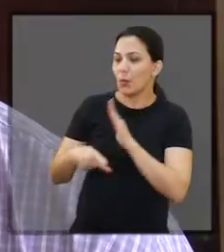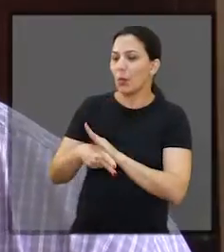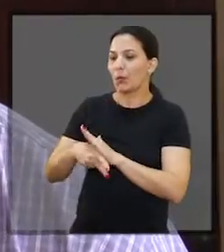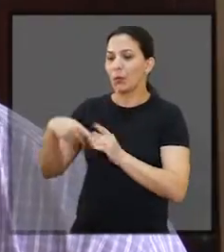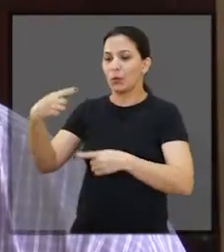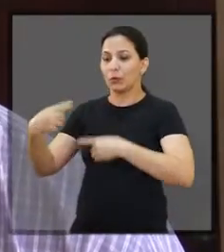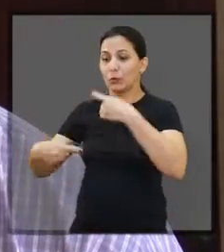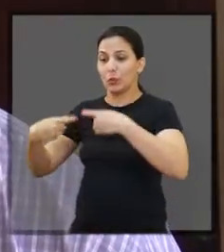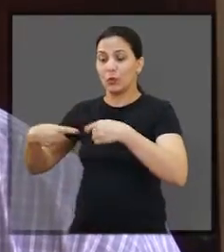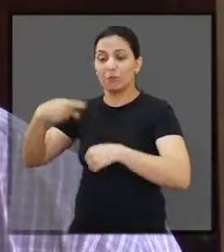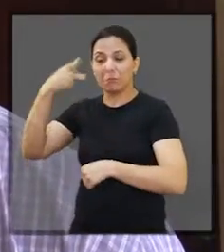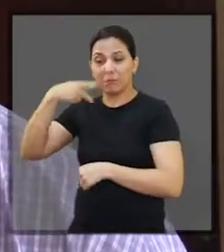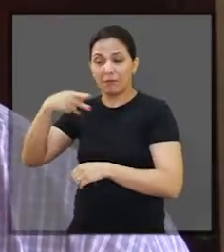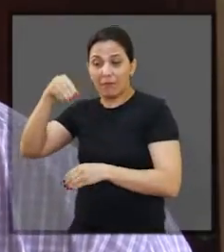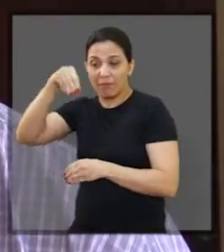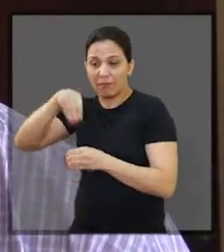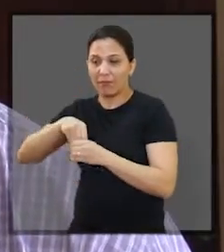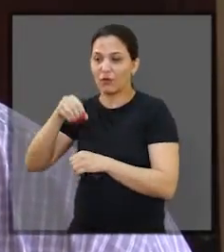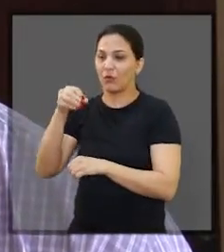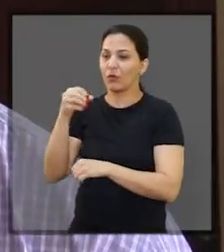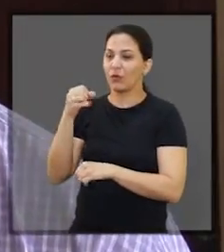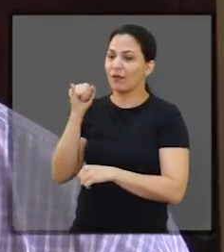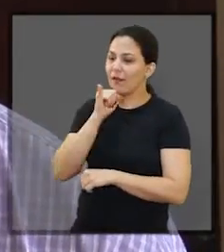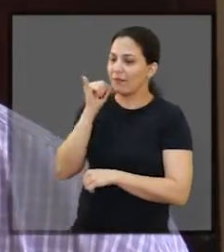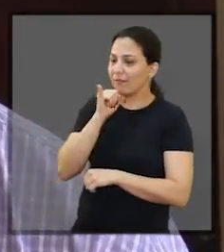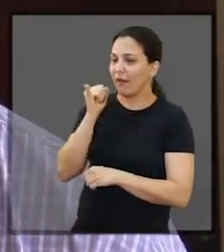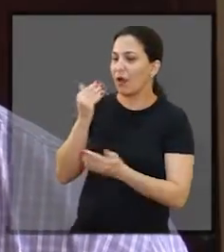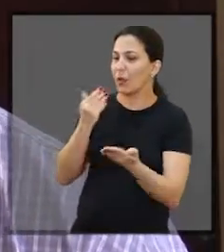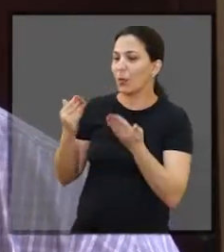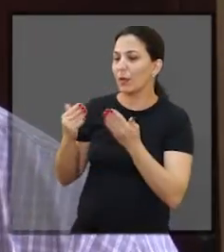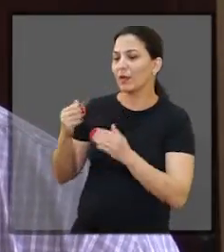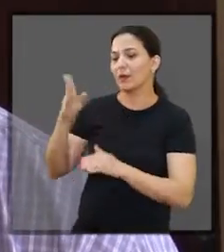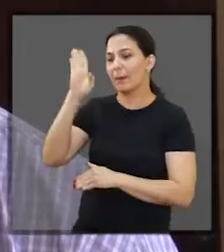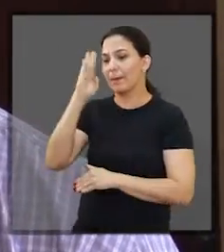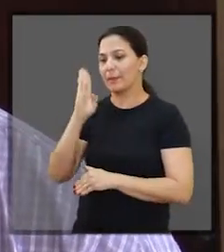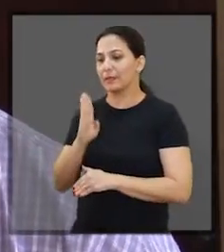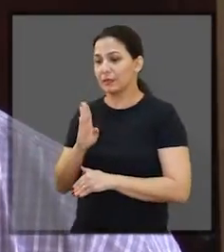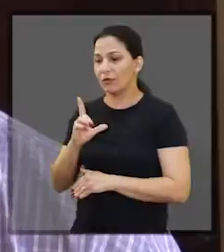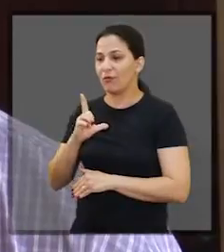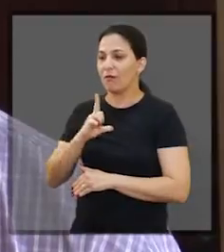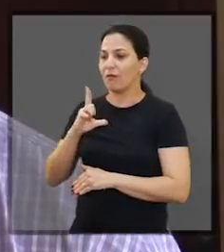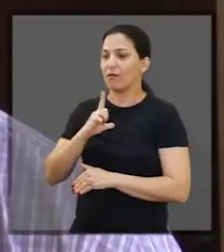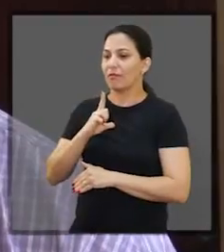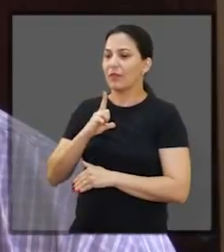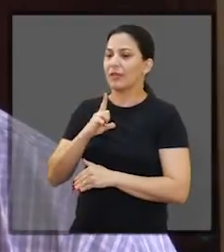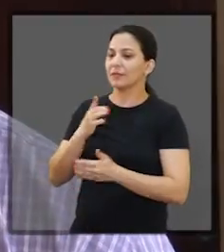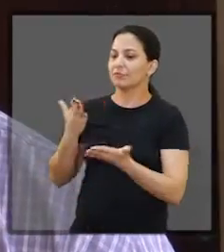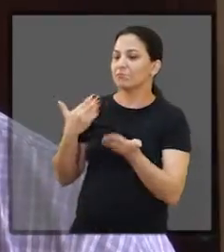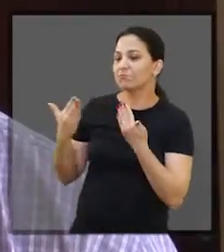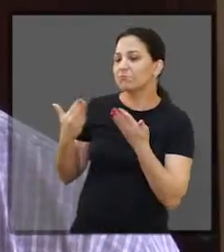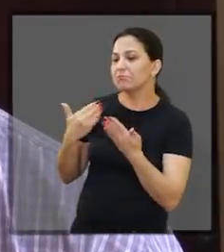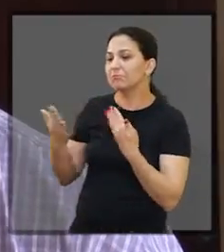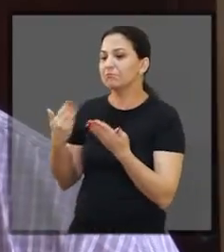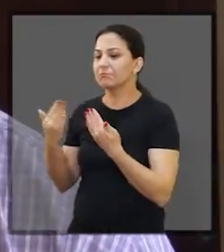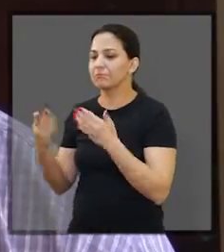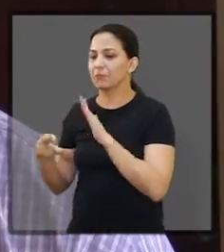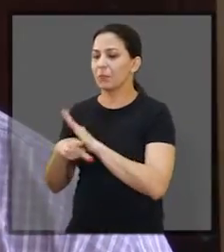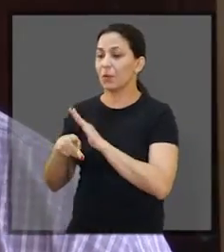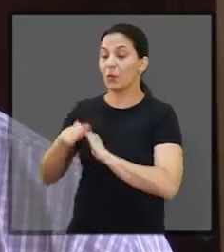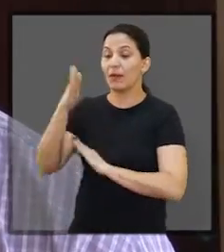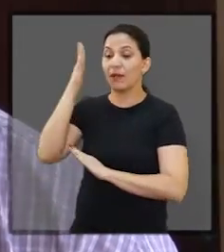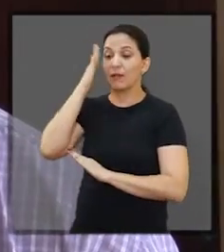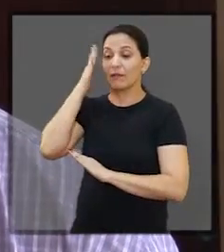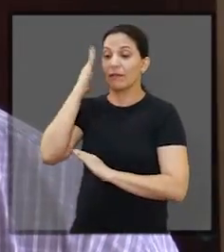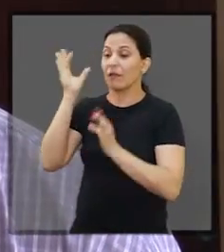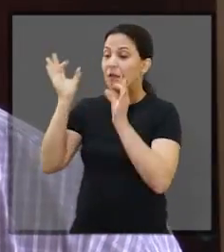política da Itália e o nosso modelo político aqui. A gente pôde fazer esse bate-bola,